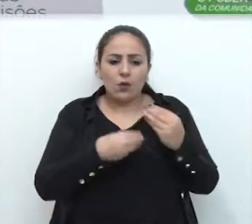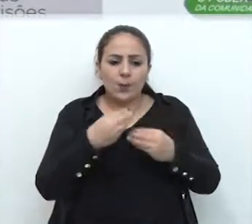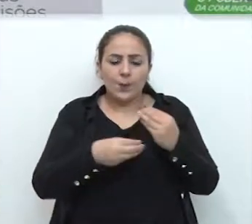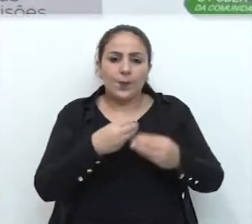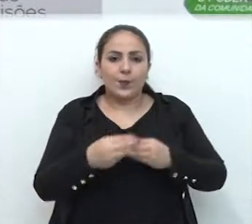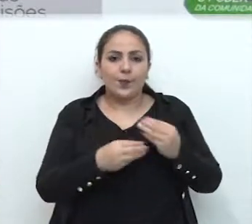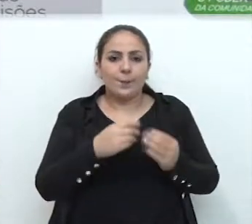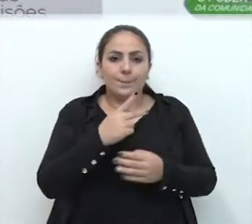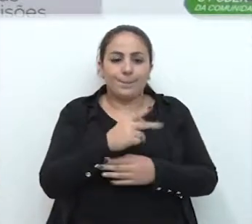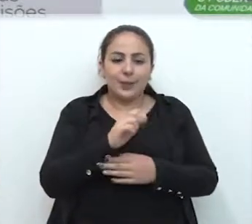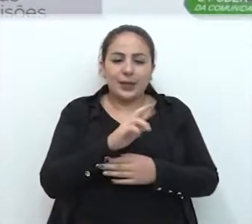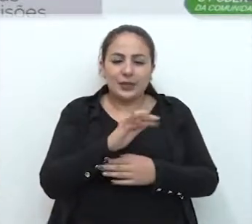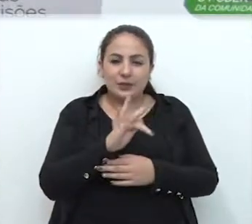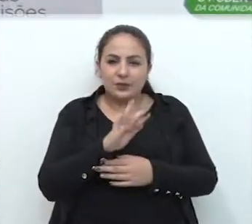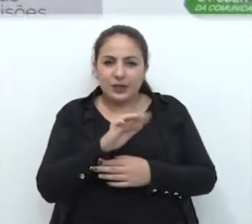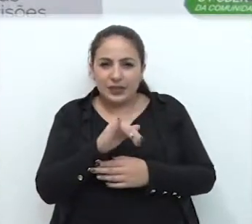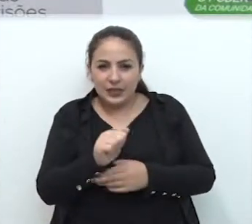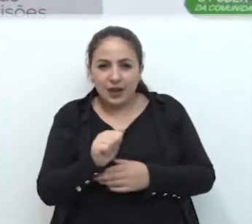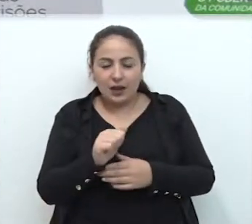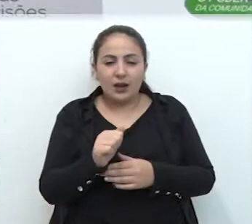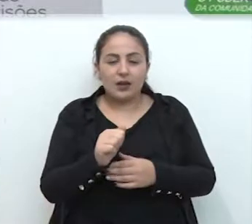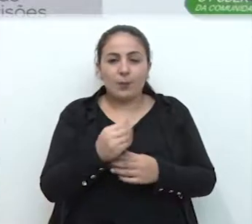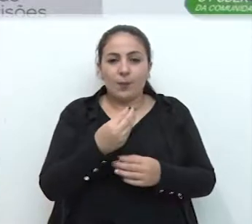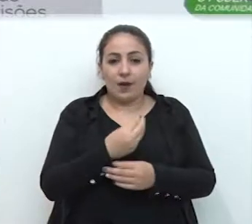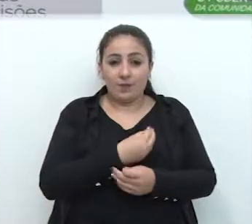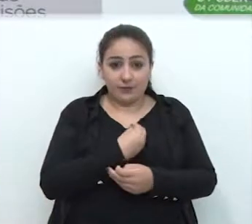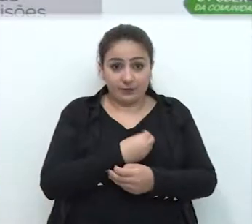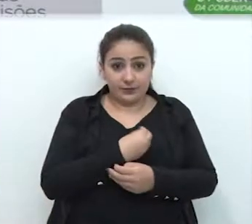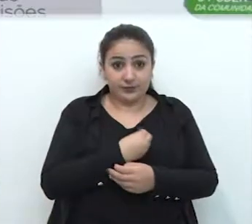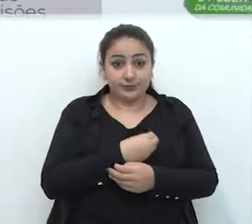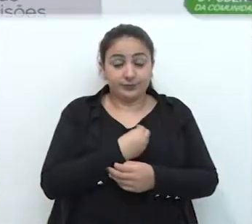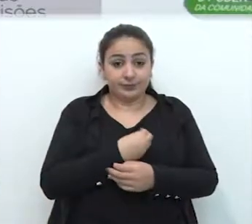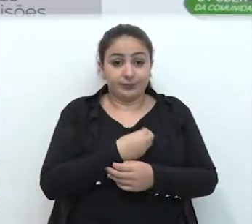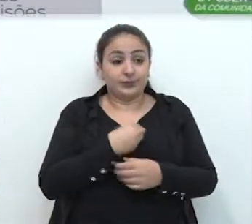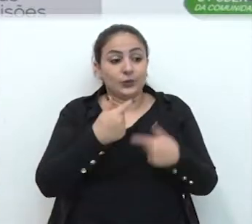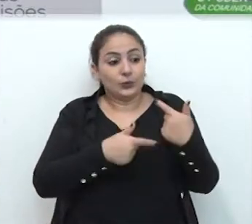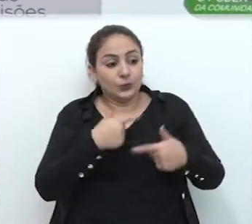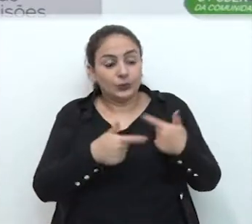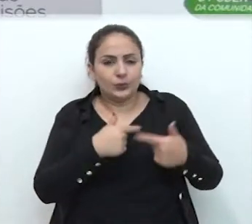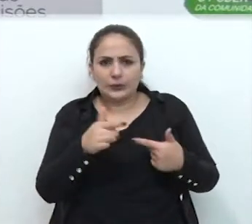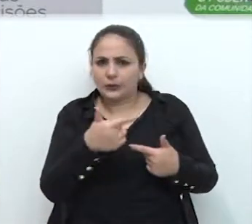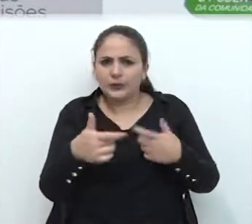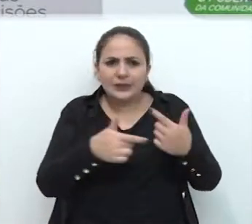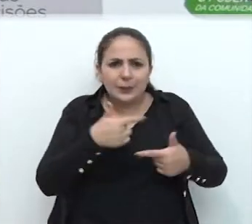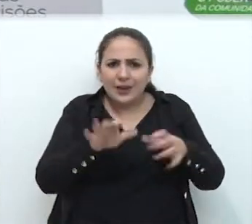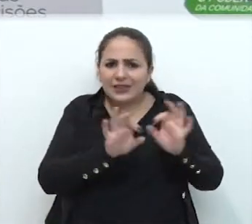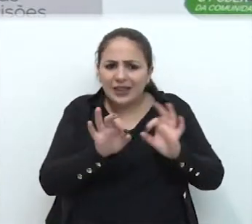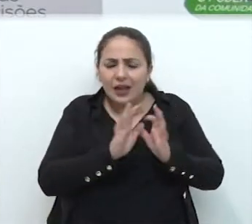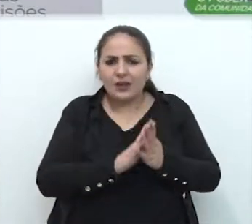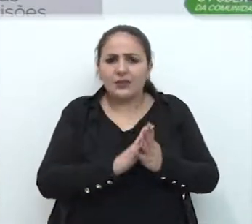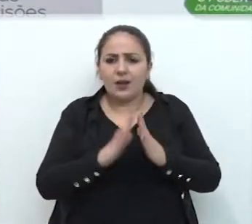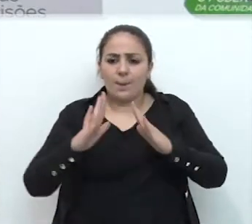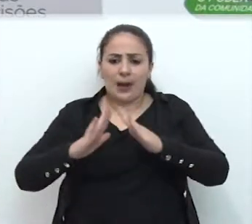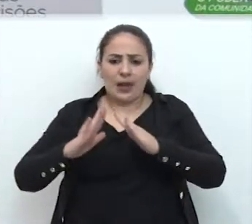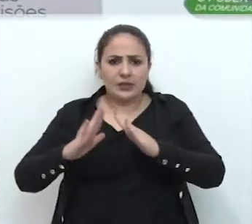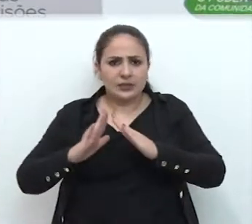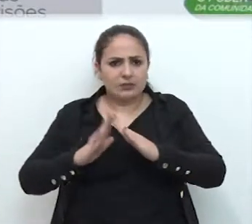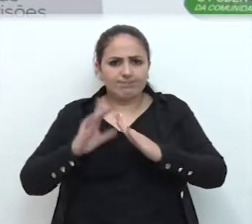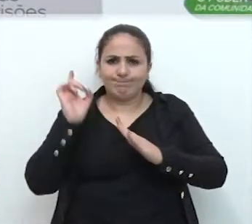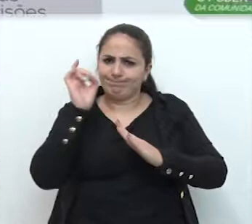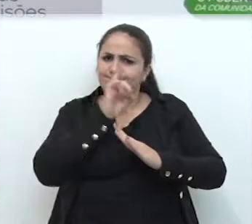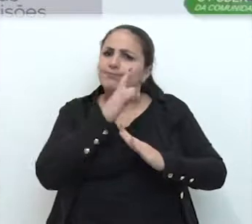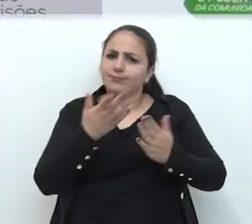periferia, com uma vida deficitária, sem um trabalho, com uma habitação